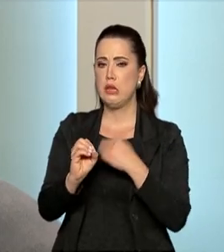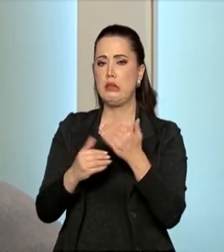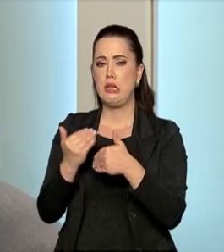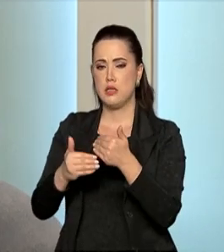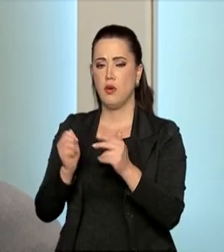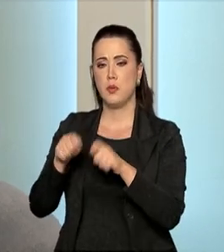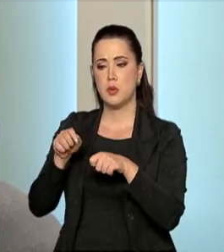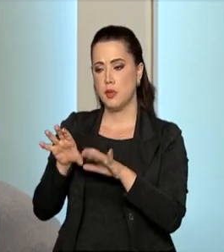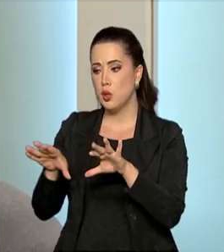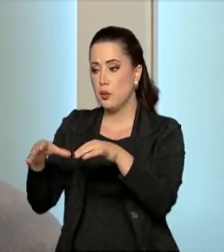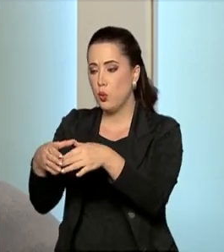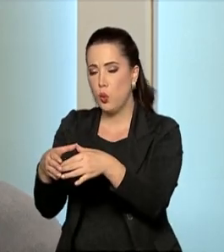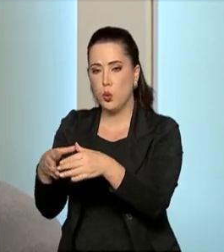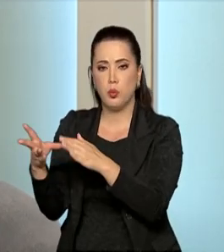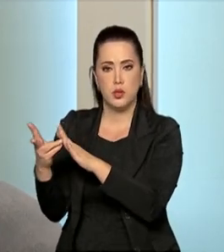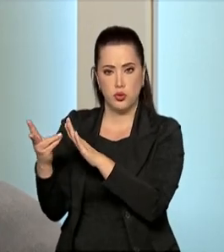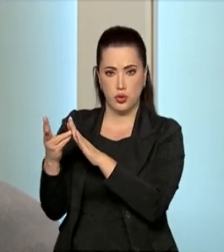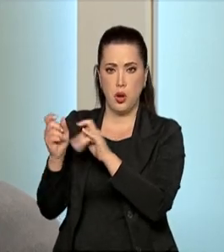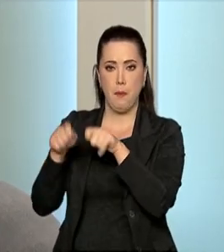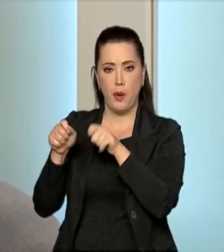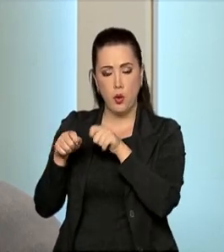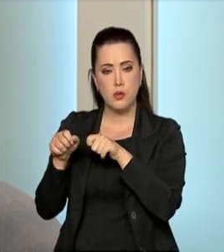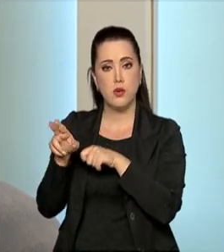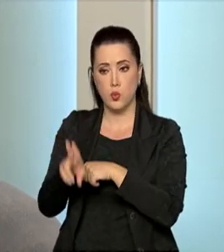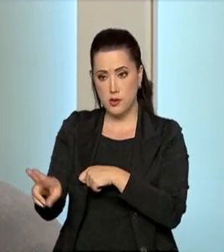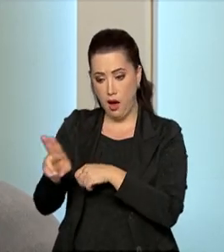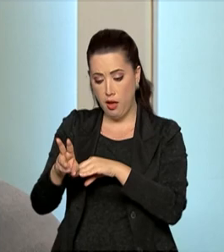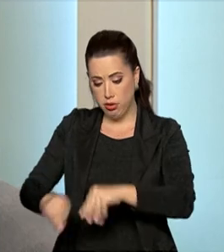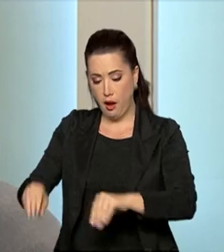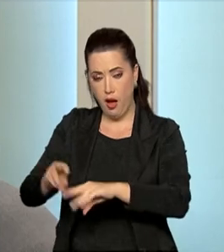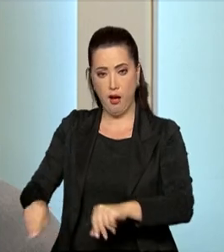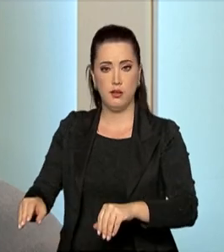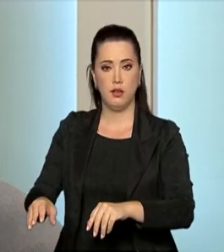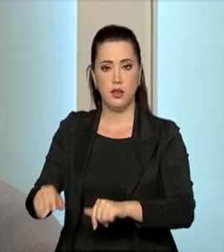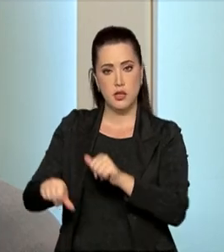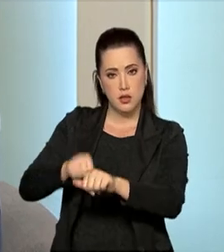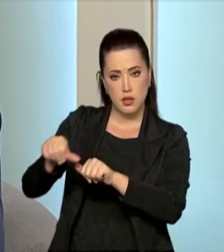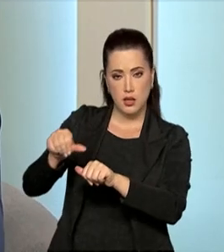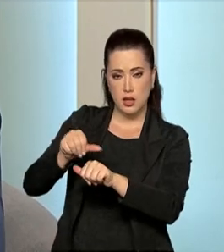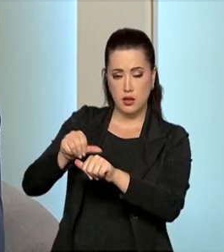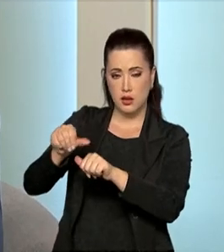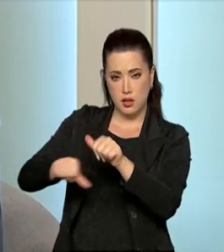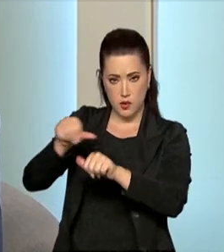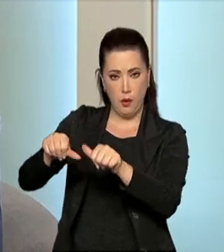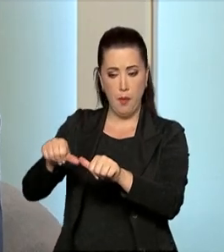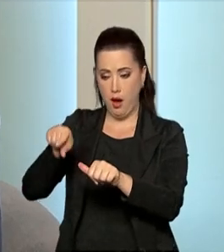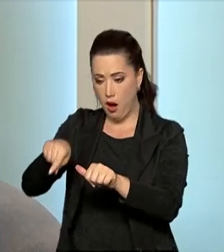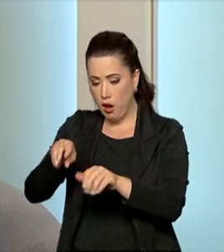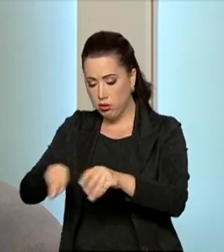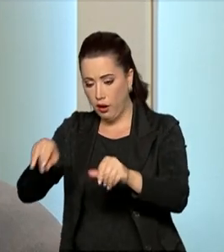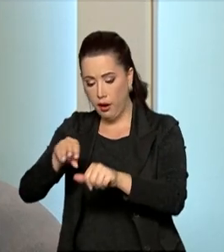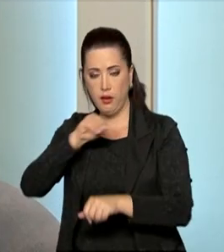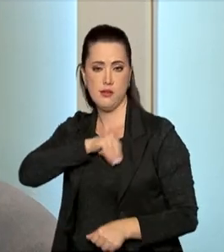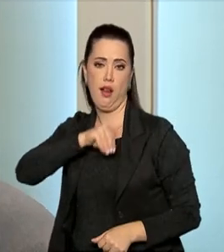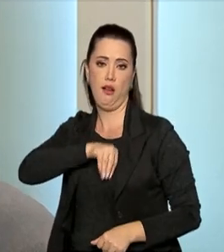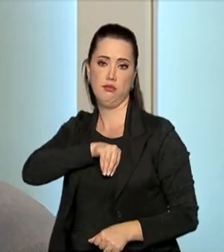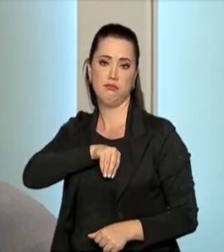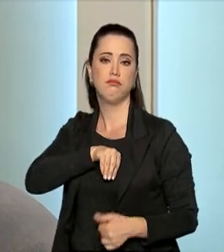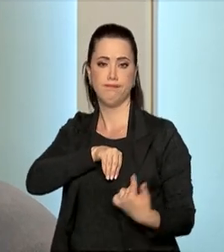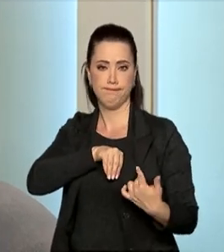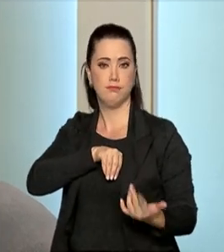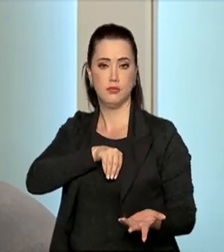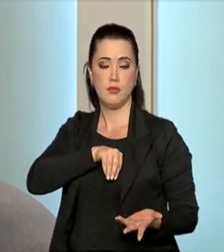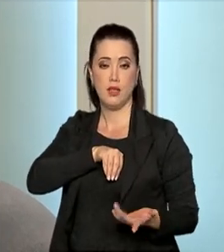nas terras indígenas e, com isso, auferir dignidade através da geração de renda. É algo muito simples.